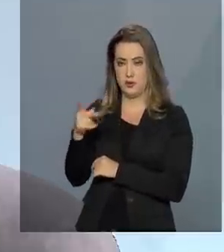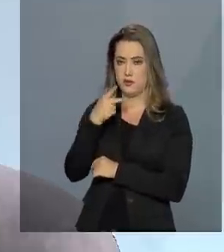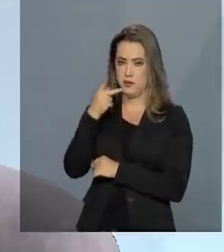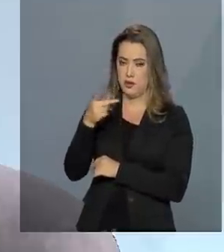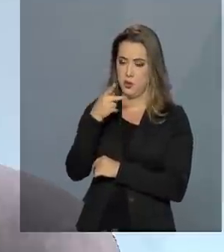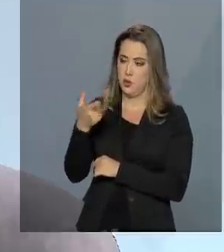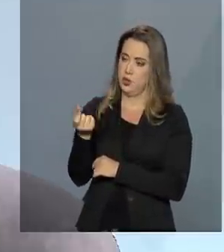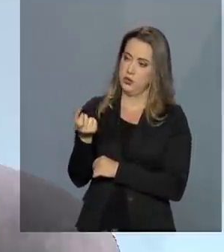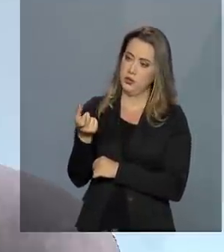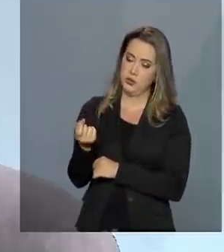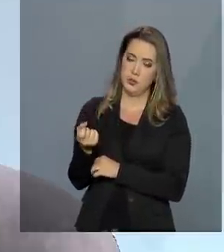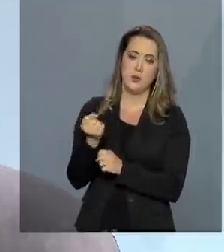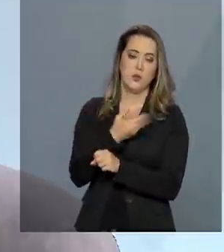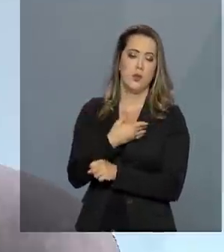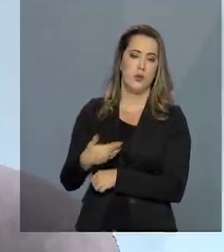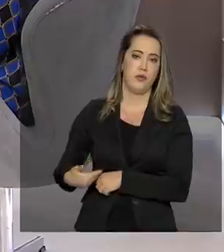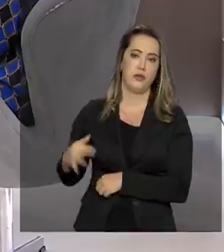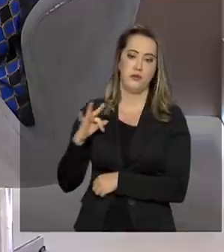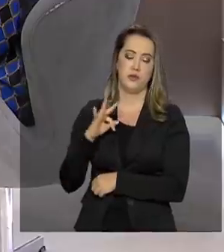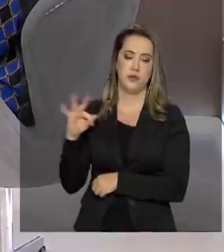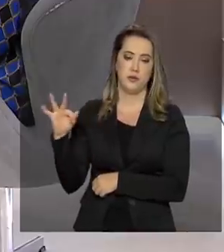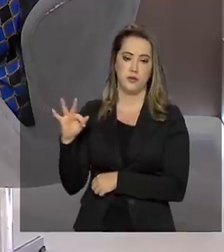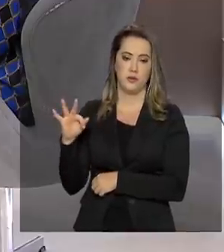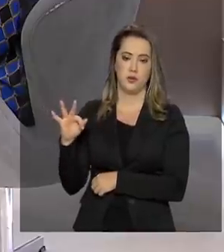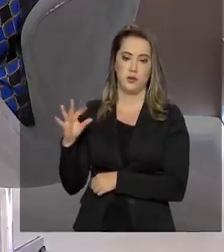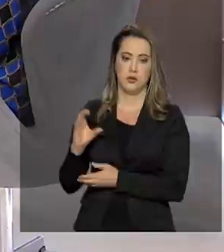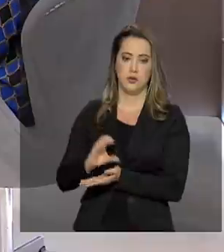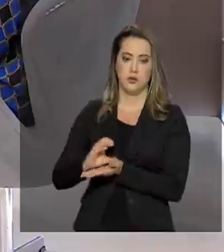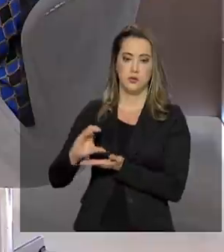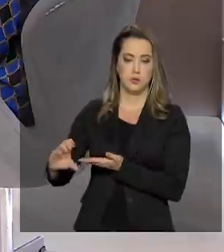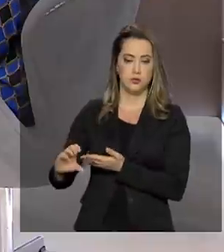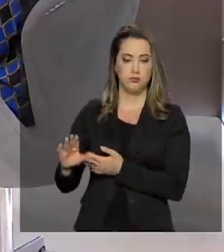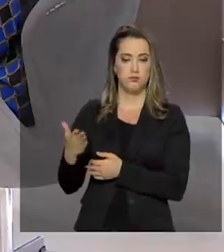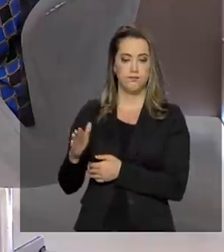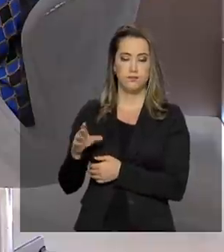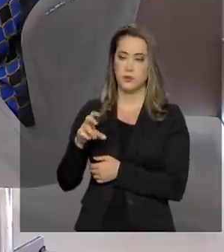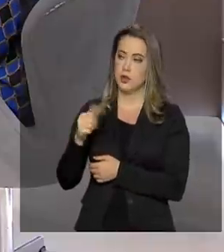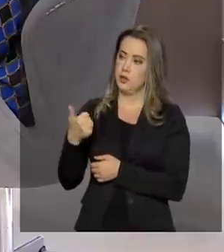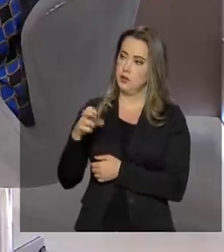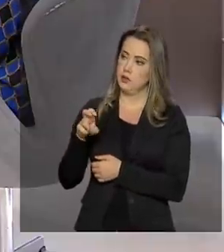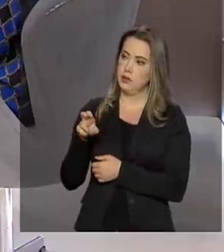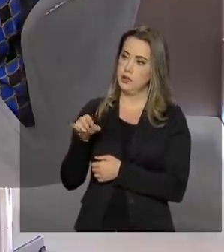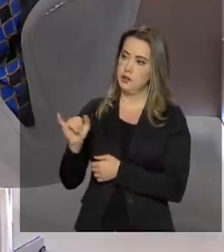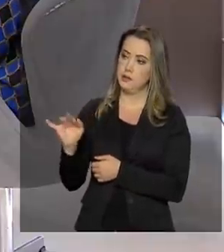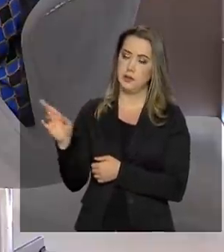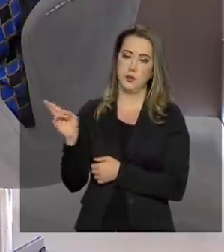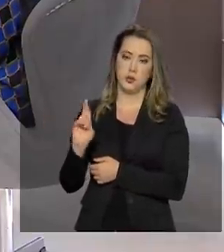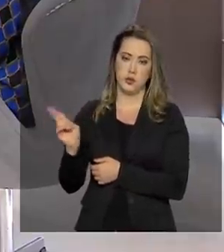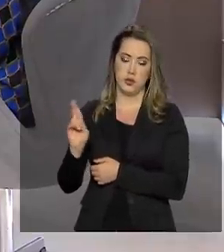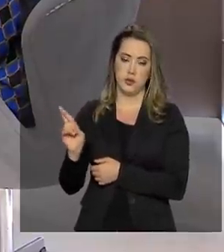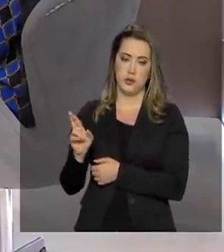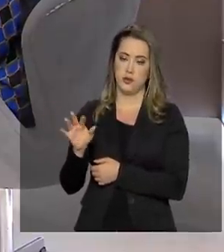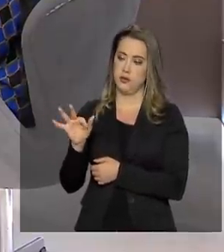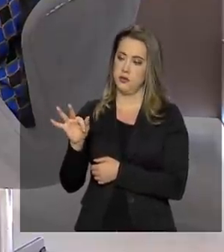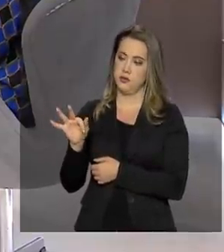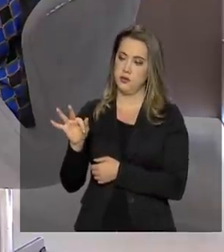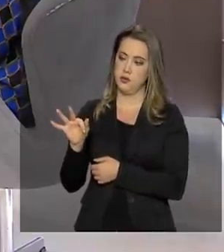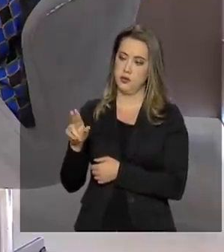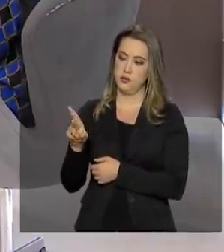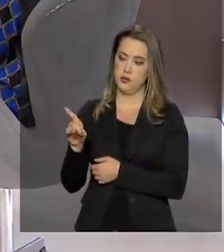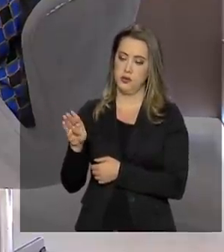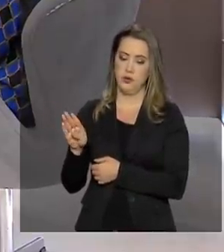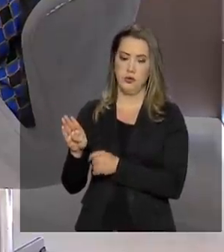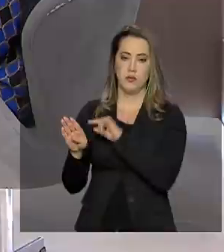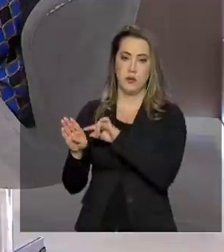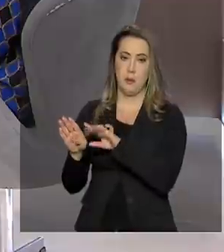2020 a União, ela aportou pouco mais de 15 bilhões de reais no Fundeb. E em